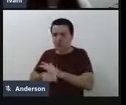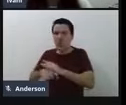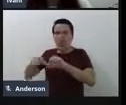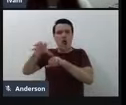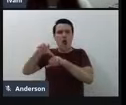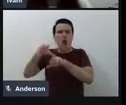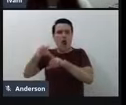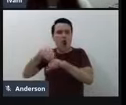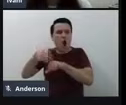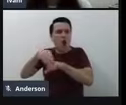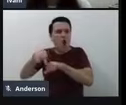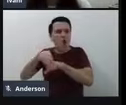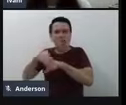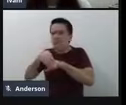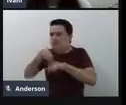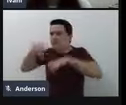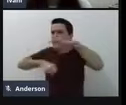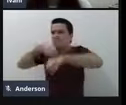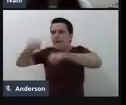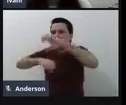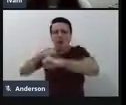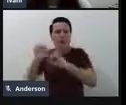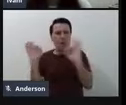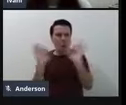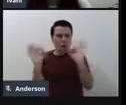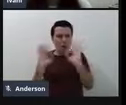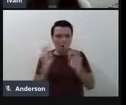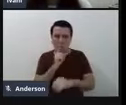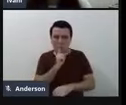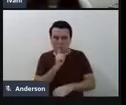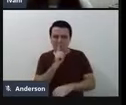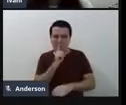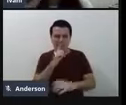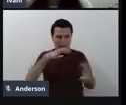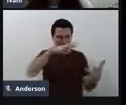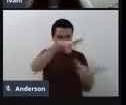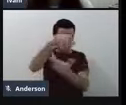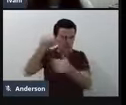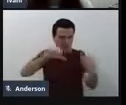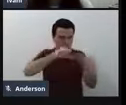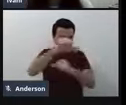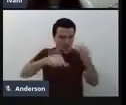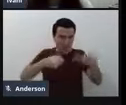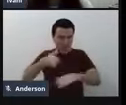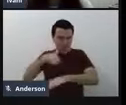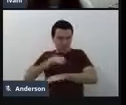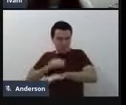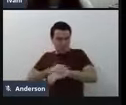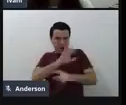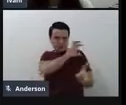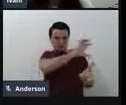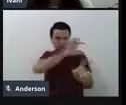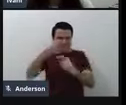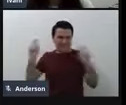conhecimento acerca daquilo, a gente, de fato, não muda o mundo, né, e às vezes mudar o mundo é,